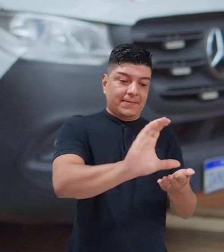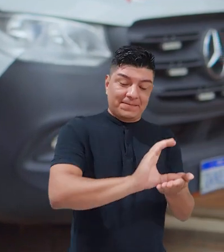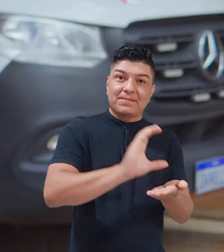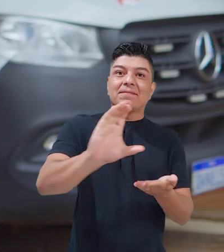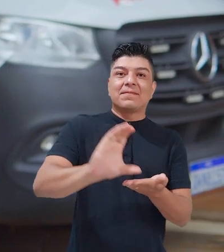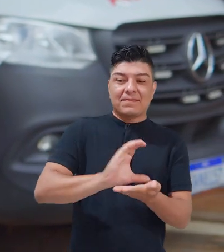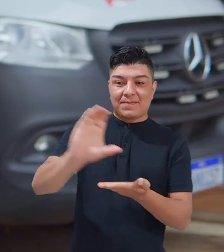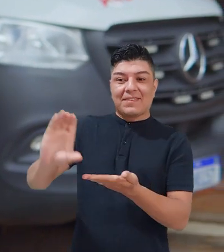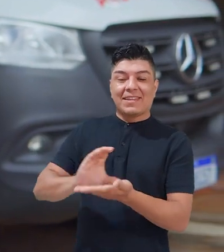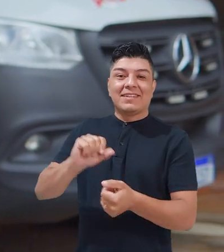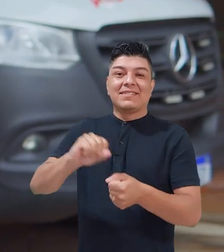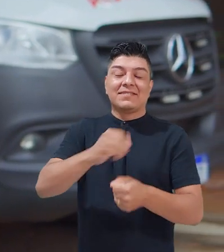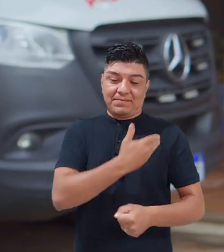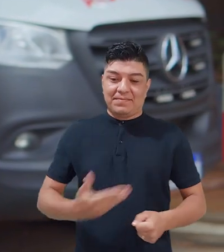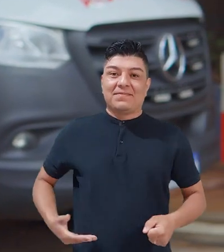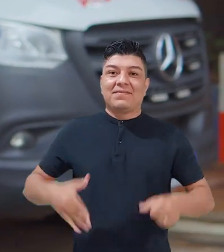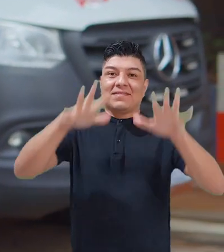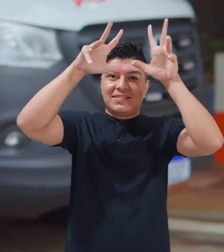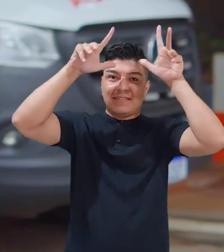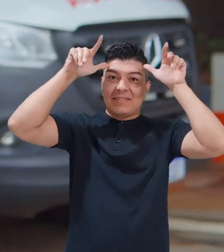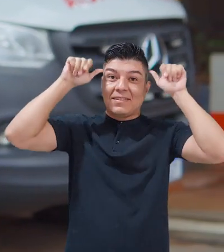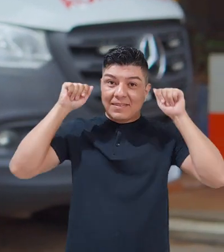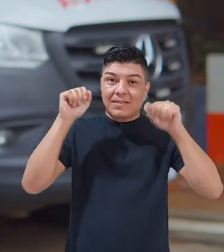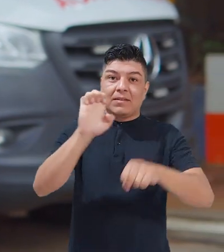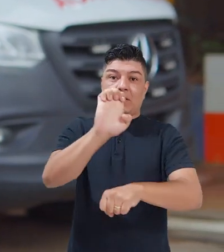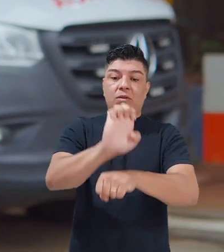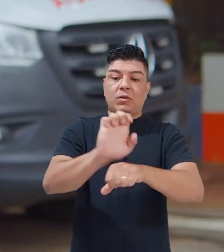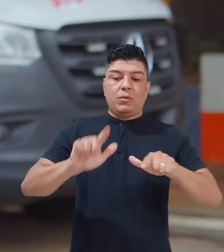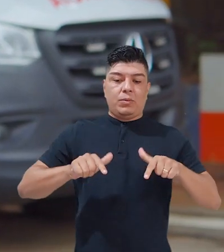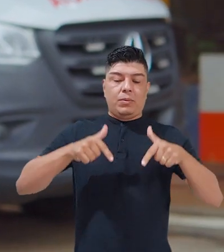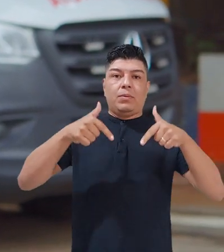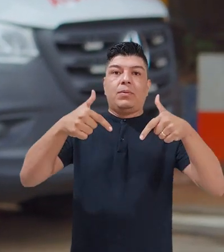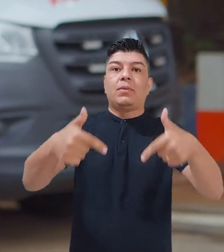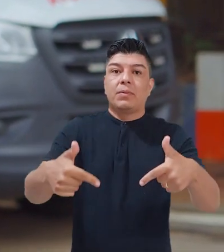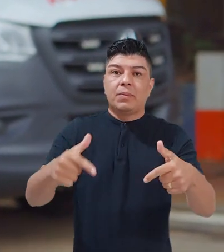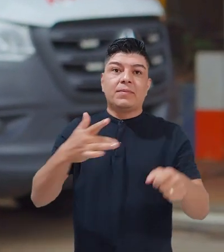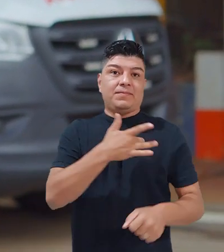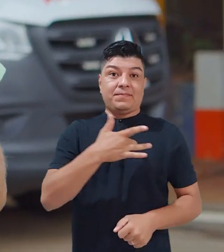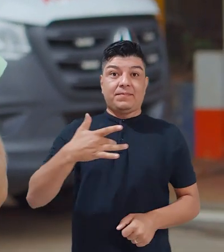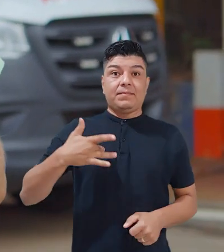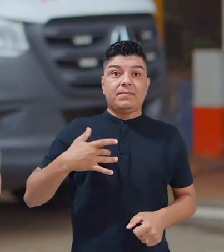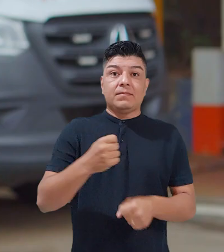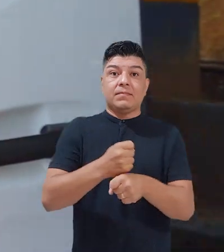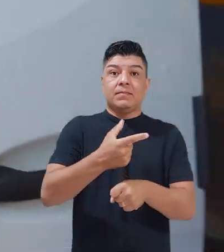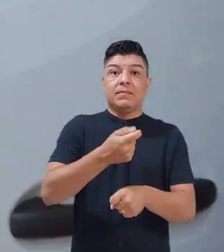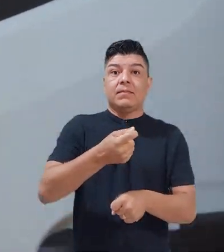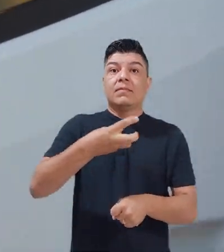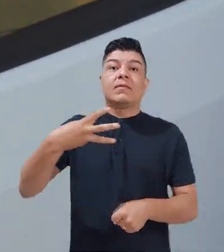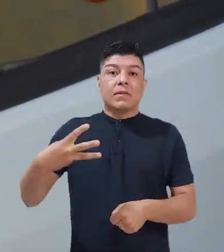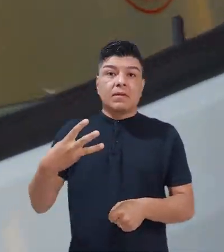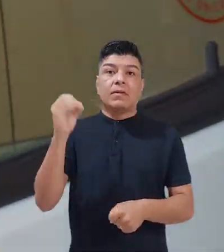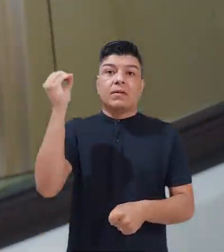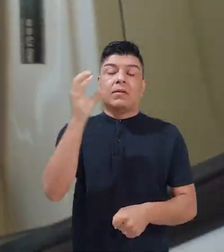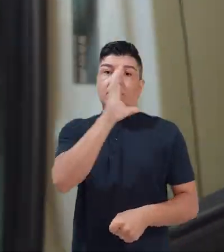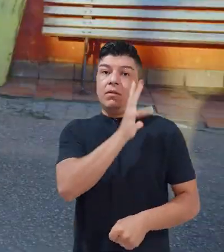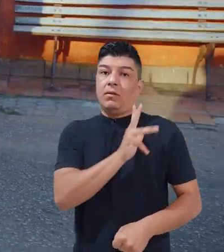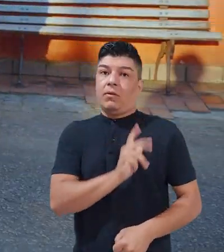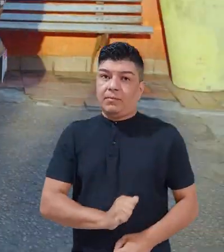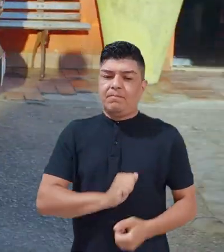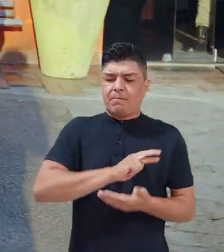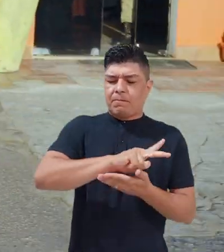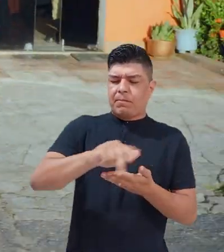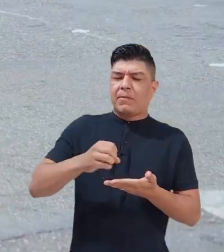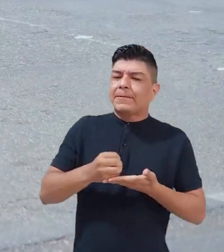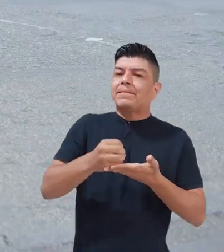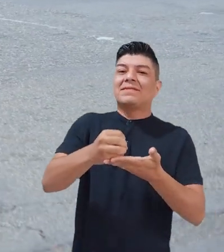Com os constantes investimentos realizados pelo governo do Acre, o Estado segue avançando na saúde. Em 2023, o SAMU